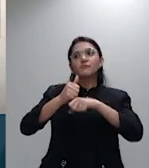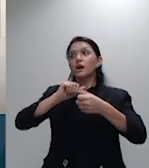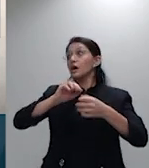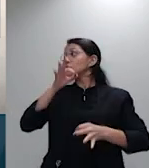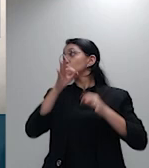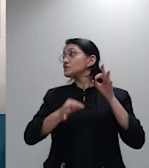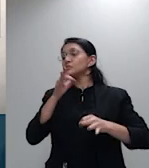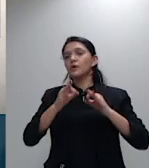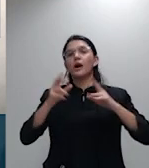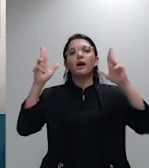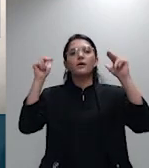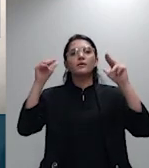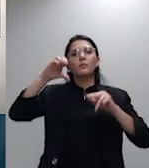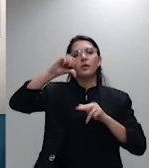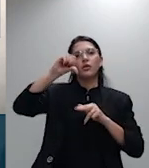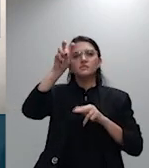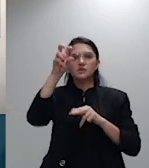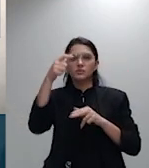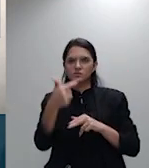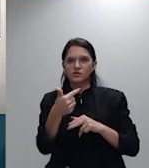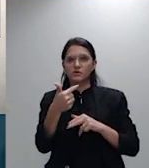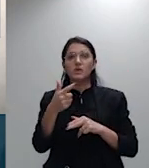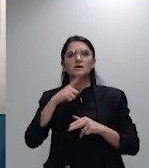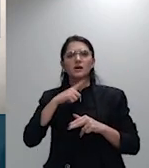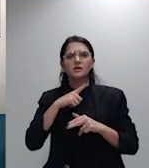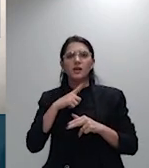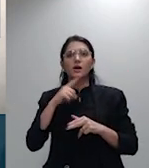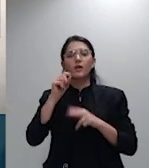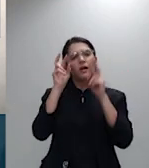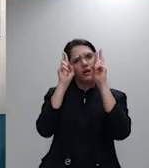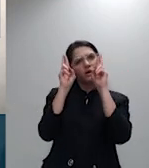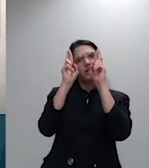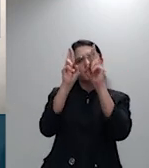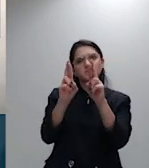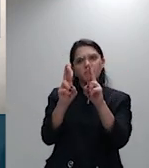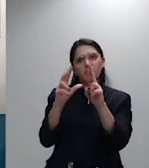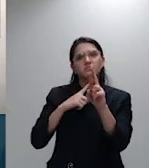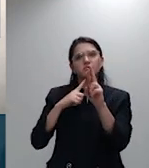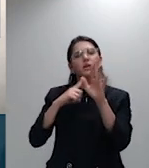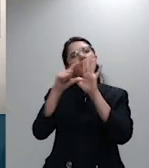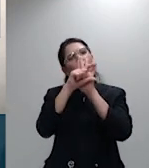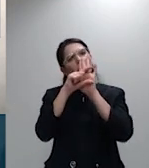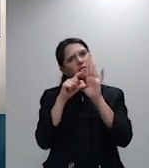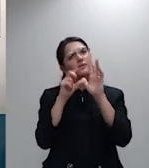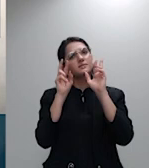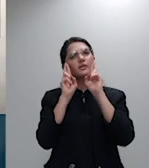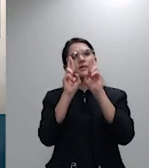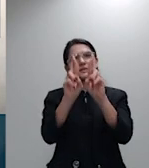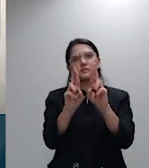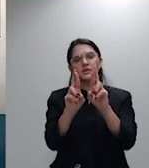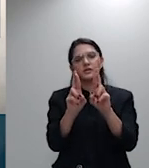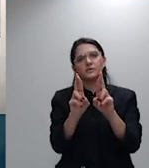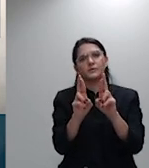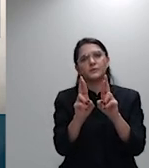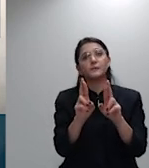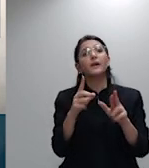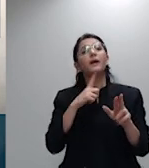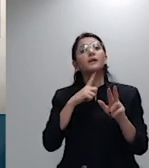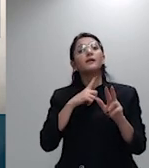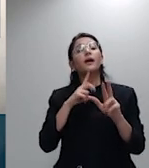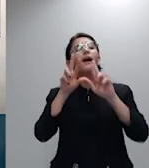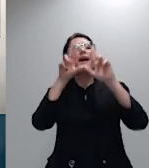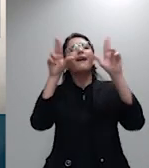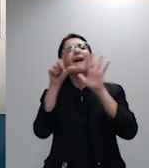estão sustentando a aplicabilidade dessa tese para os contratos coletivos justamente porque essa tese dificultou muito aos